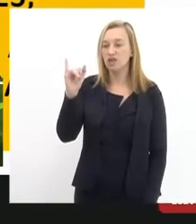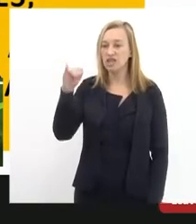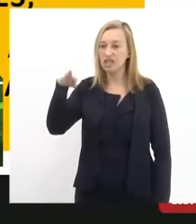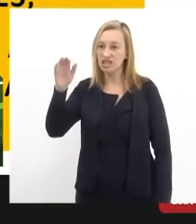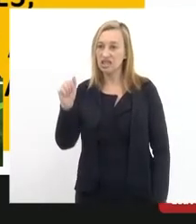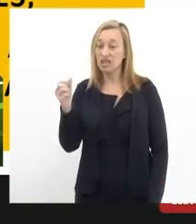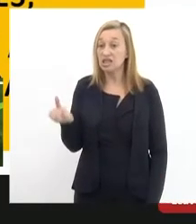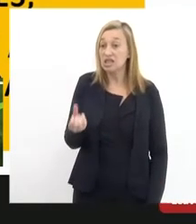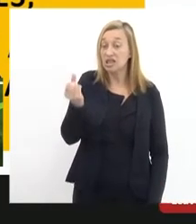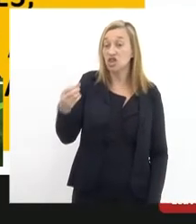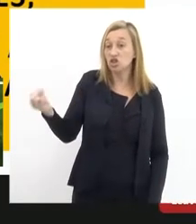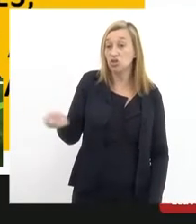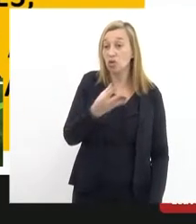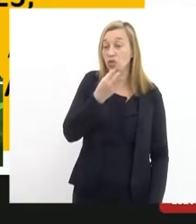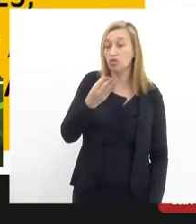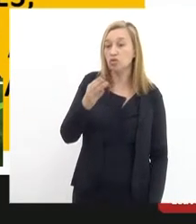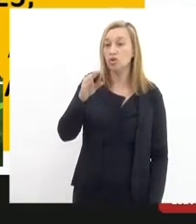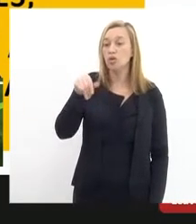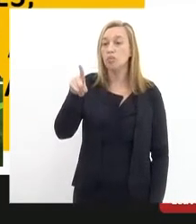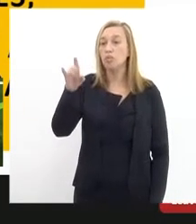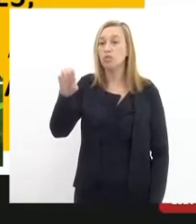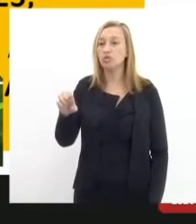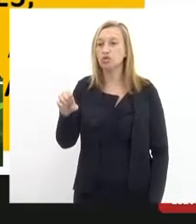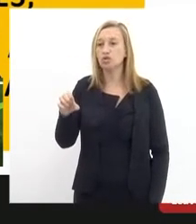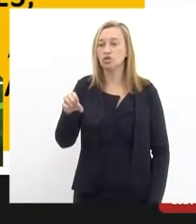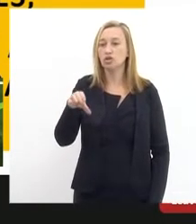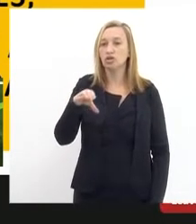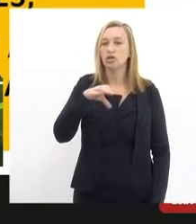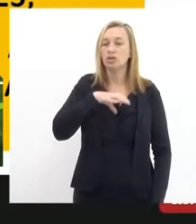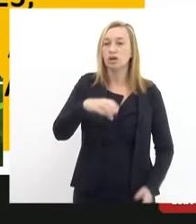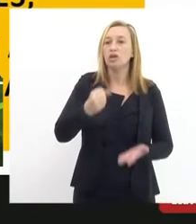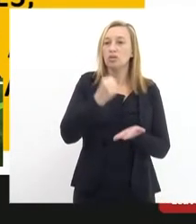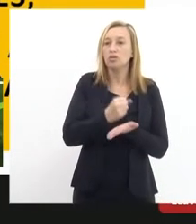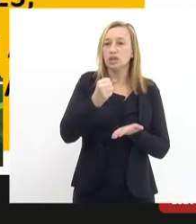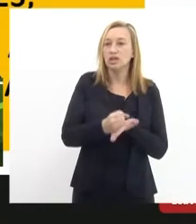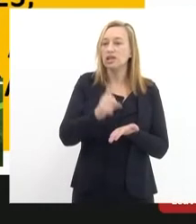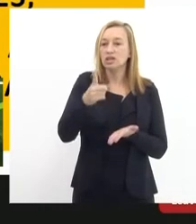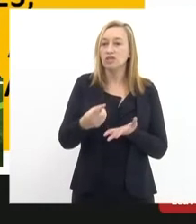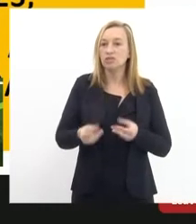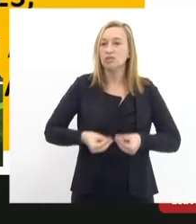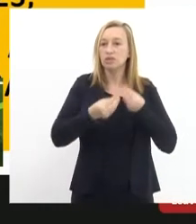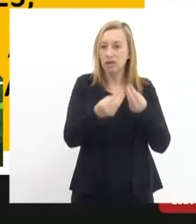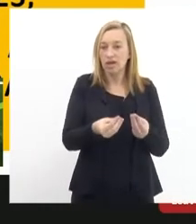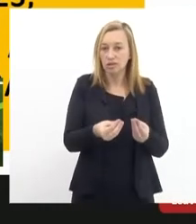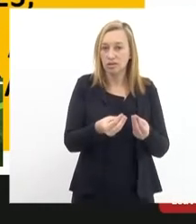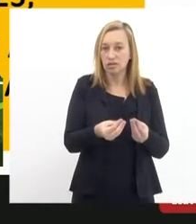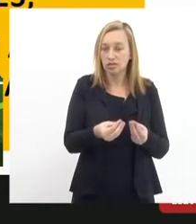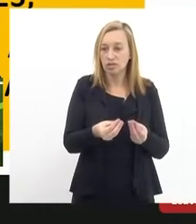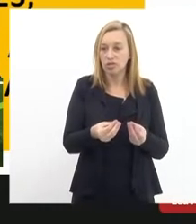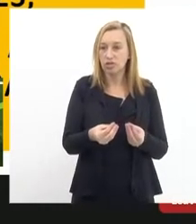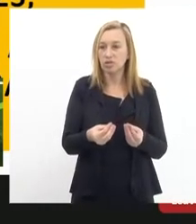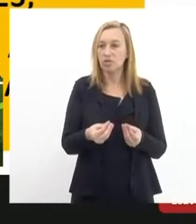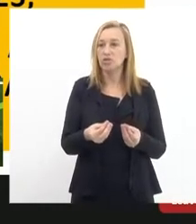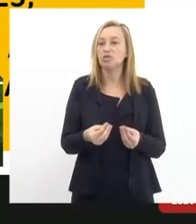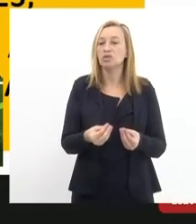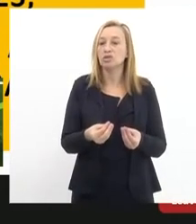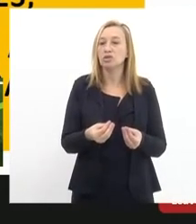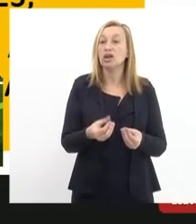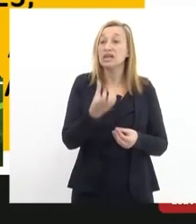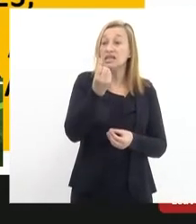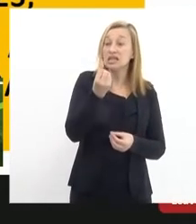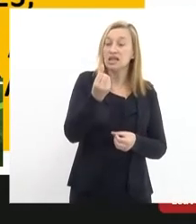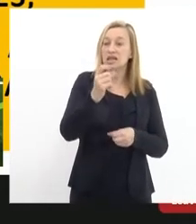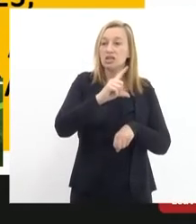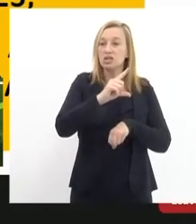novos bondes portugueses contratados que ainda não foram entregues. por uma jornada diária de operação das seis horas da